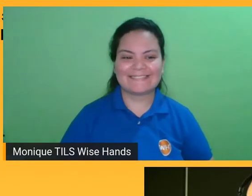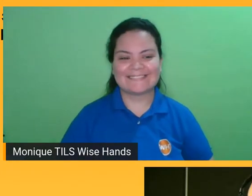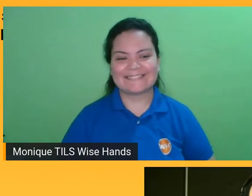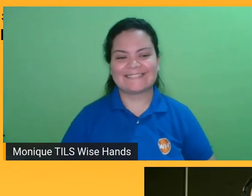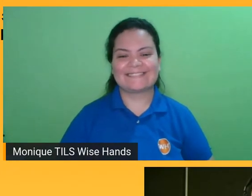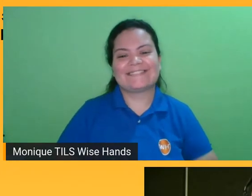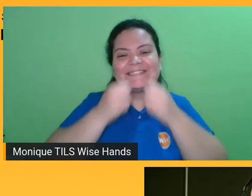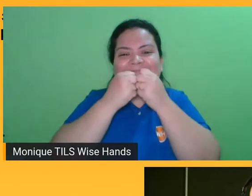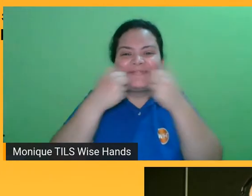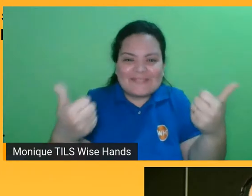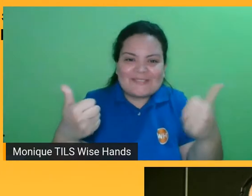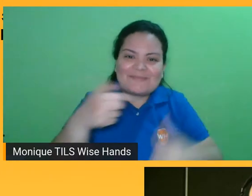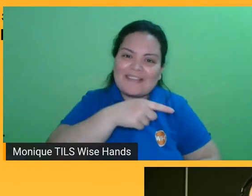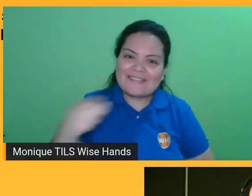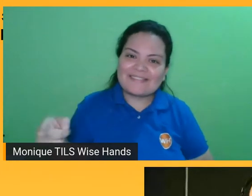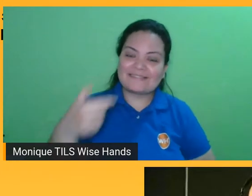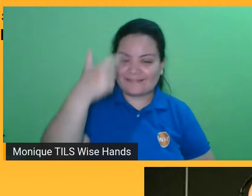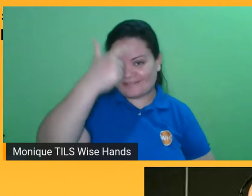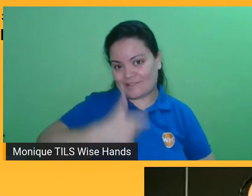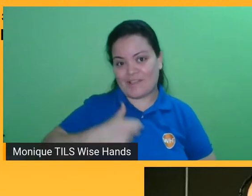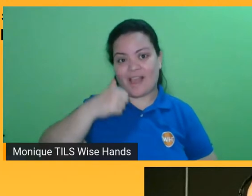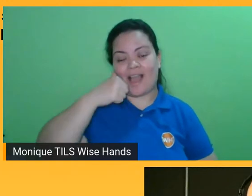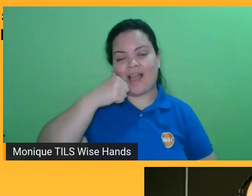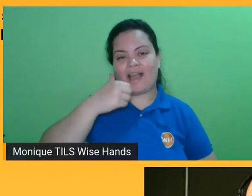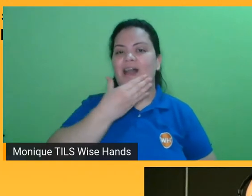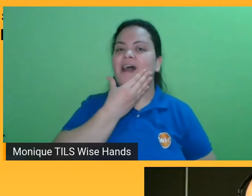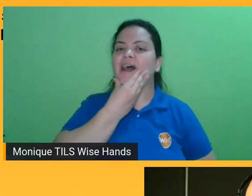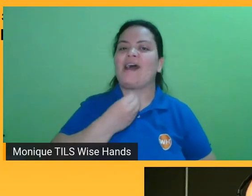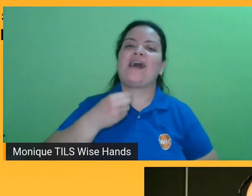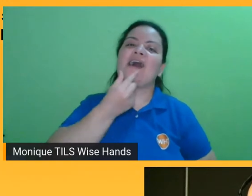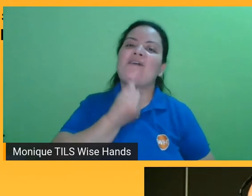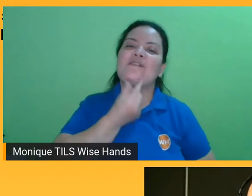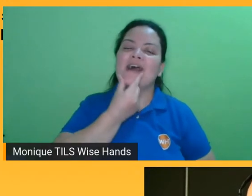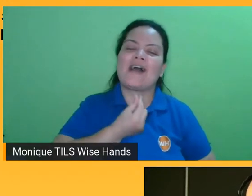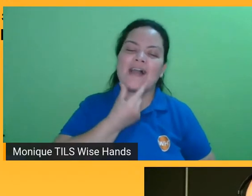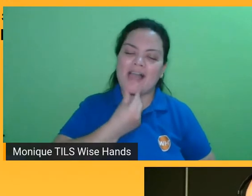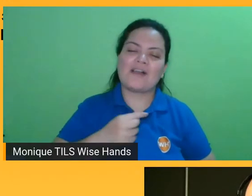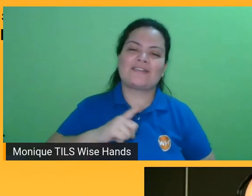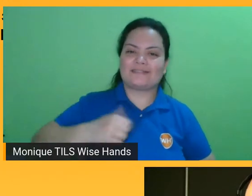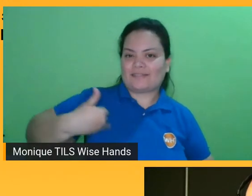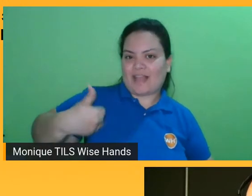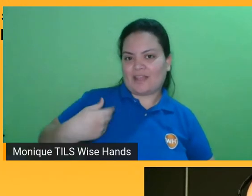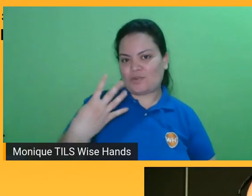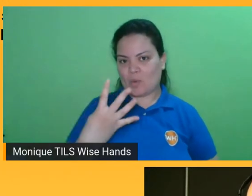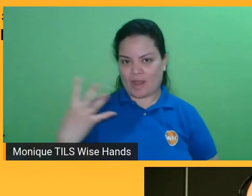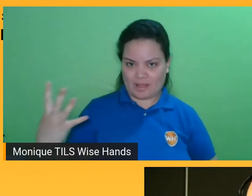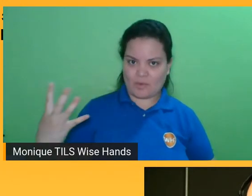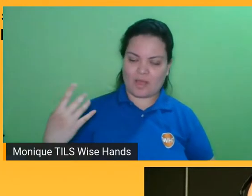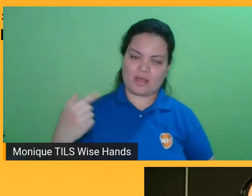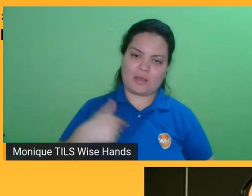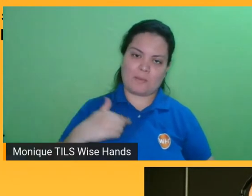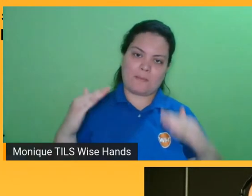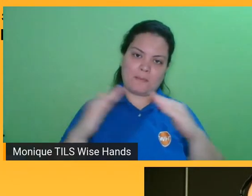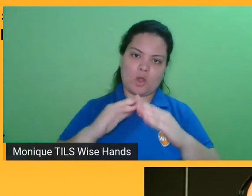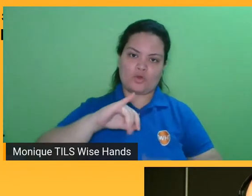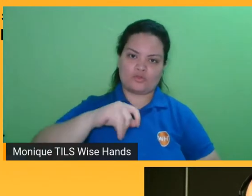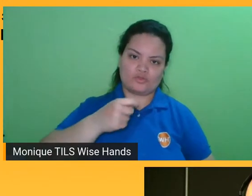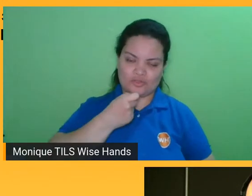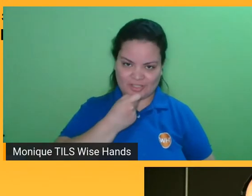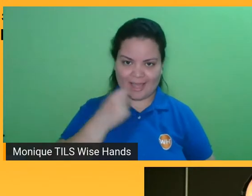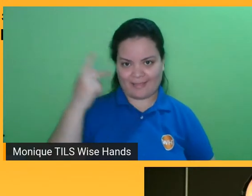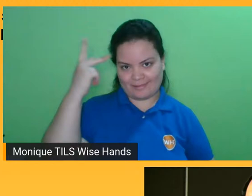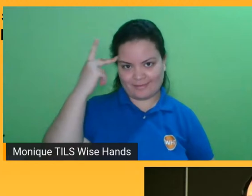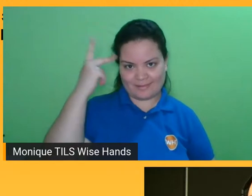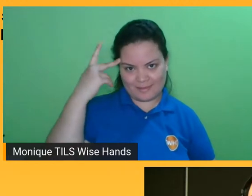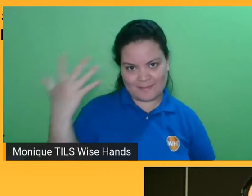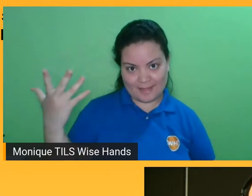Tudo bem com vocês? Sou o Rafael, tenho 44 anos, estou aqui em Jundiaí, São Paulo, né, e estamos aí